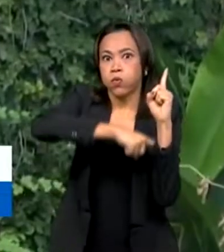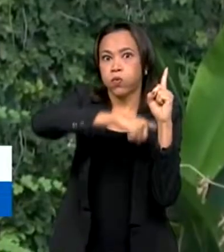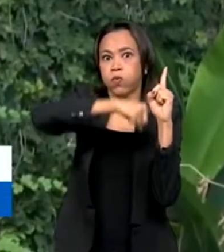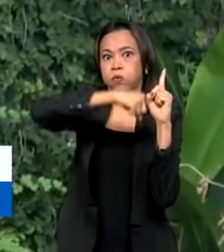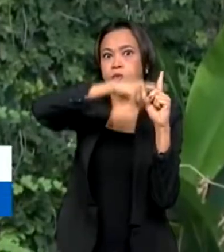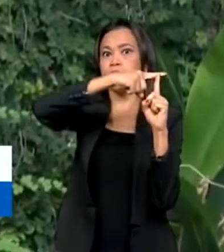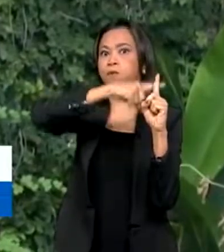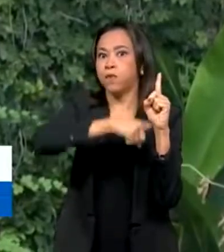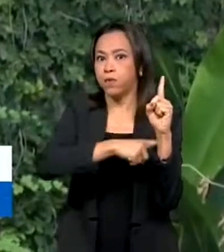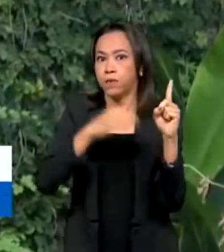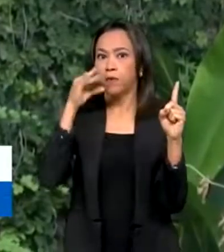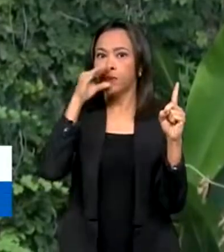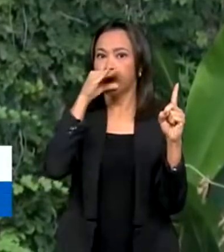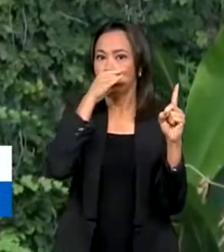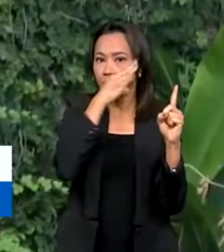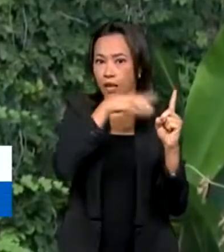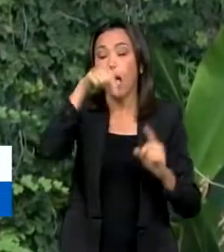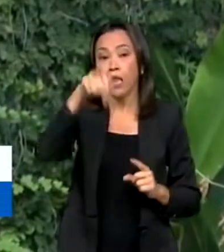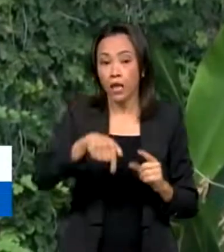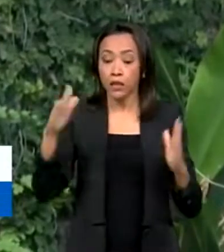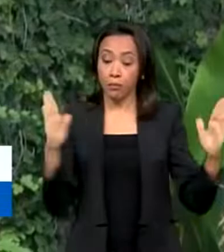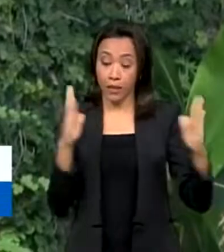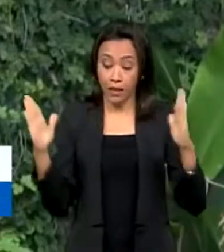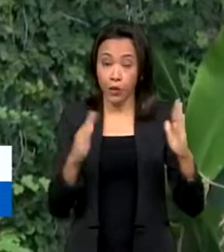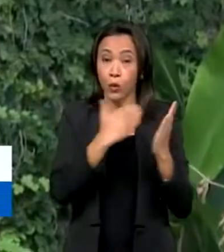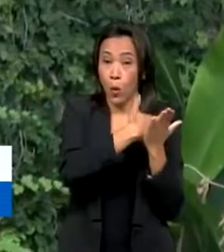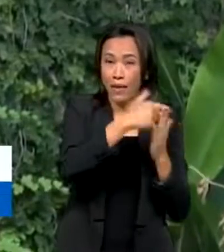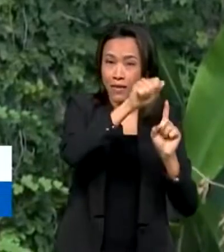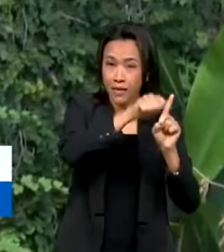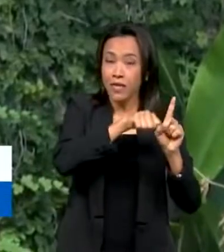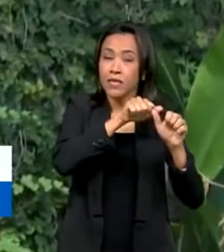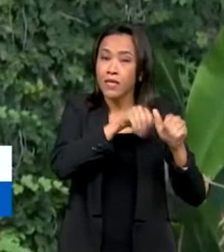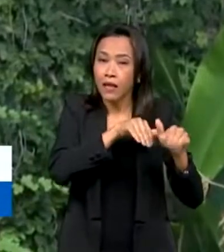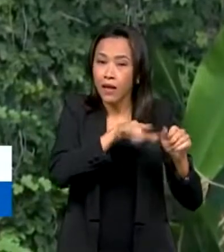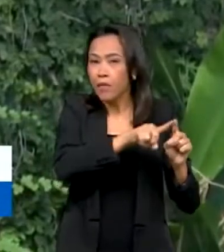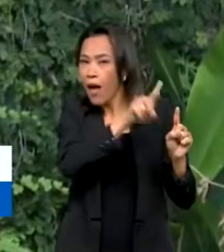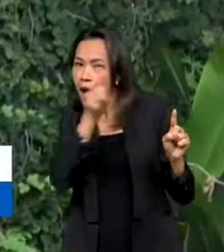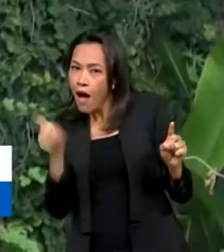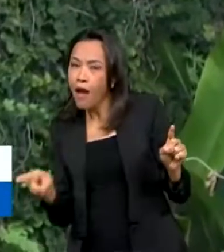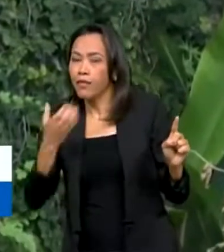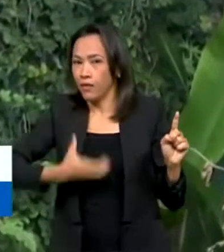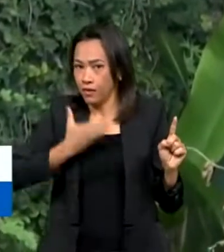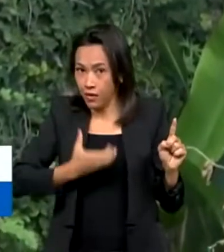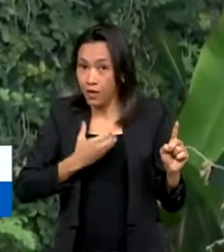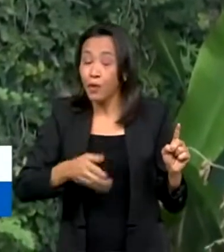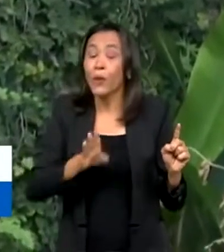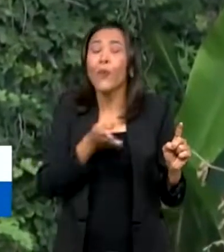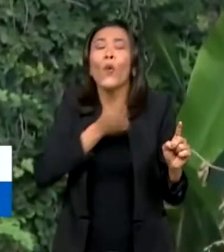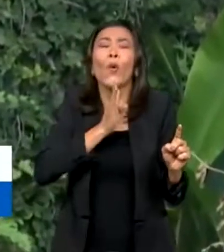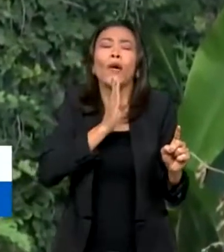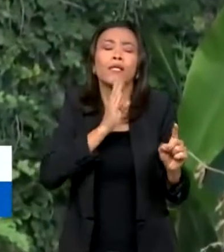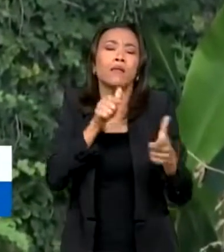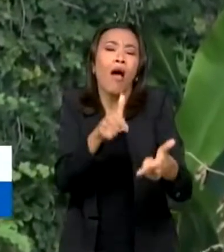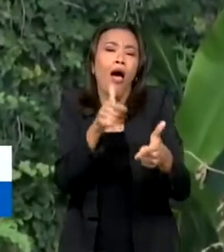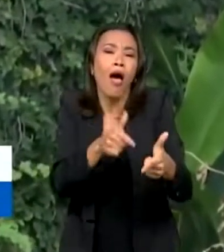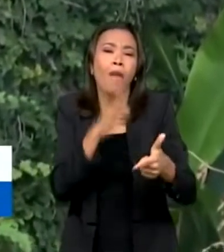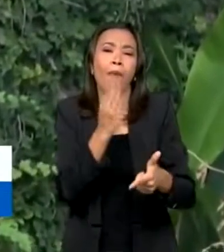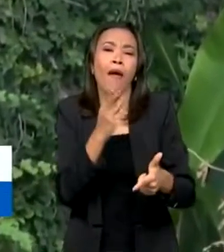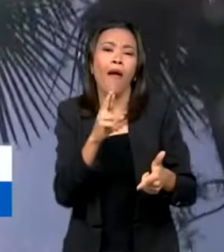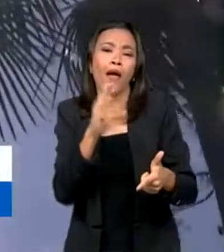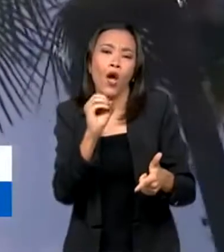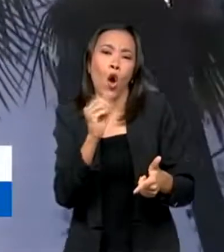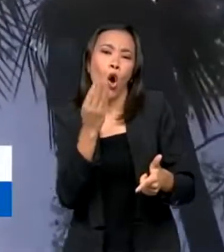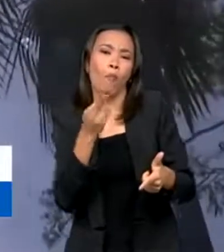É justamente nesta época do ano que vai de setembro a dezembro e popularmente conhecida como BR